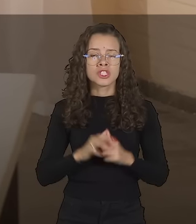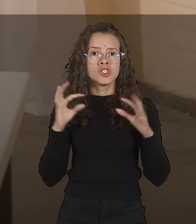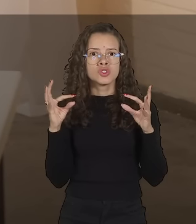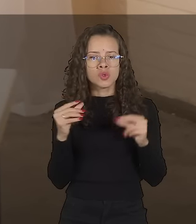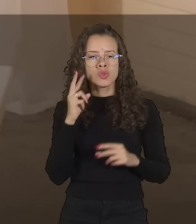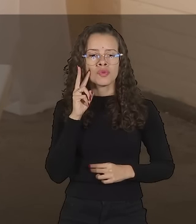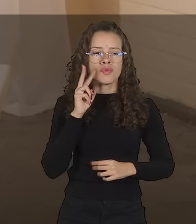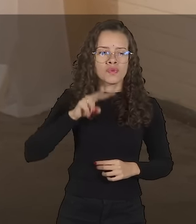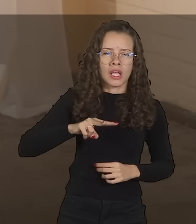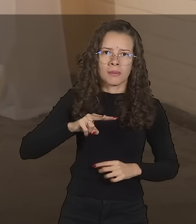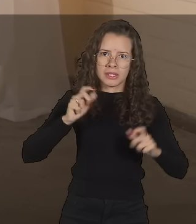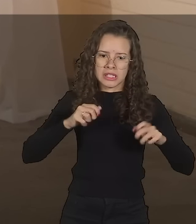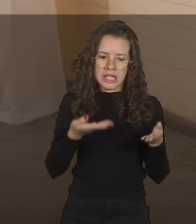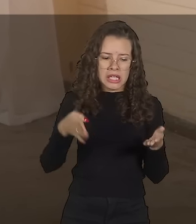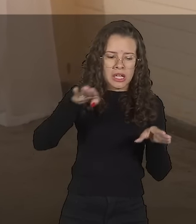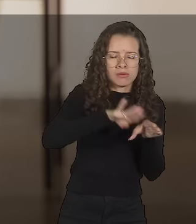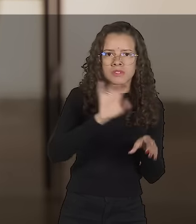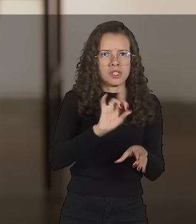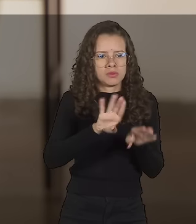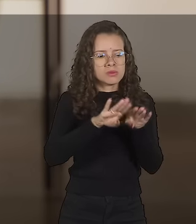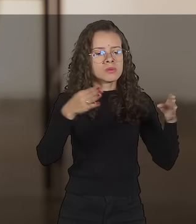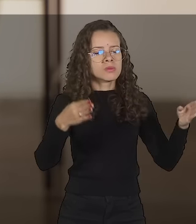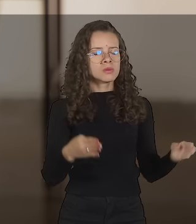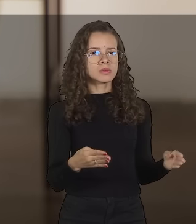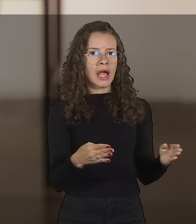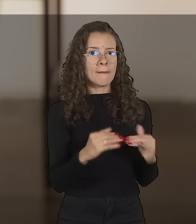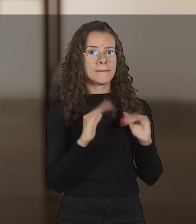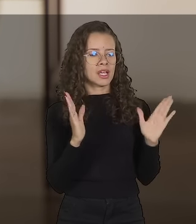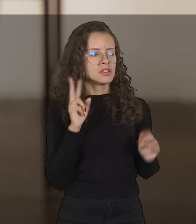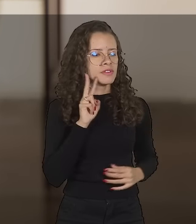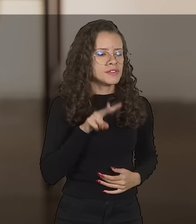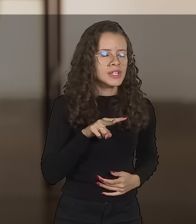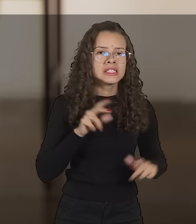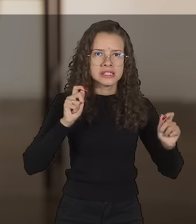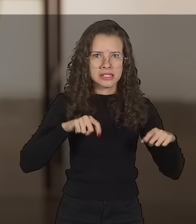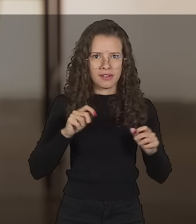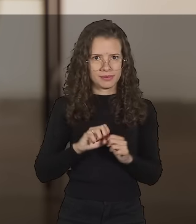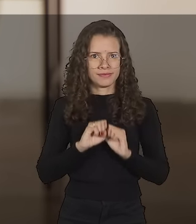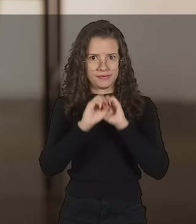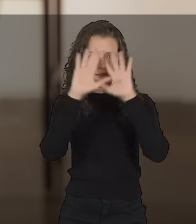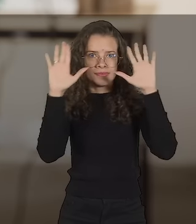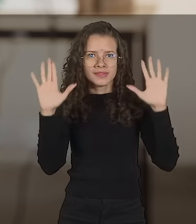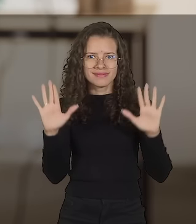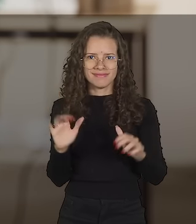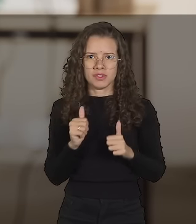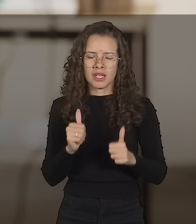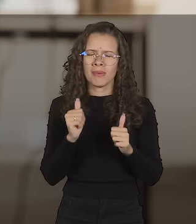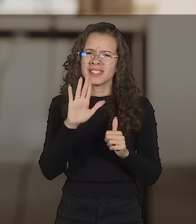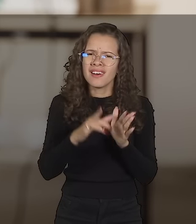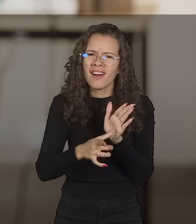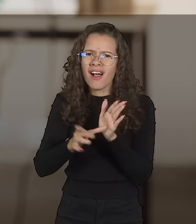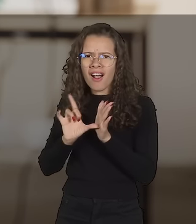escolhido de modo que os objetos fiquem visíveis tanto para quem for votar quanto para a mesa receptora. Faça